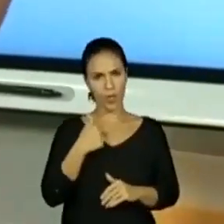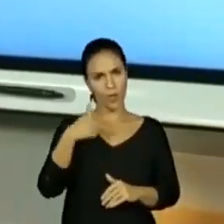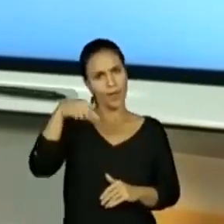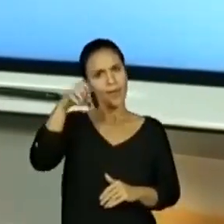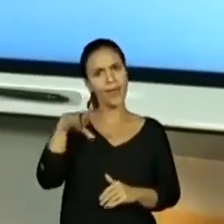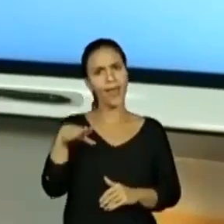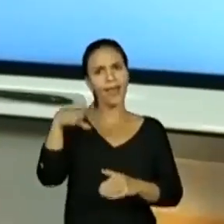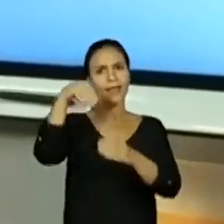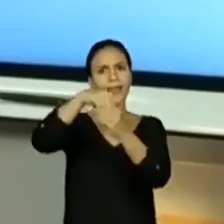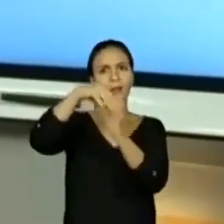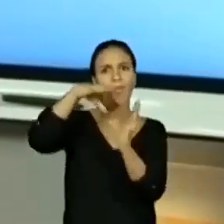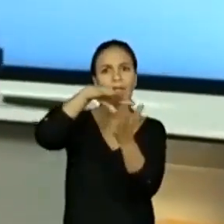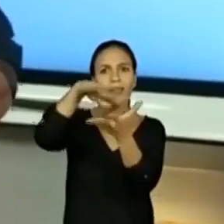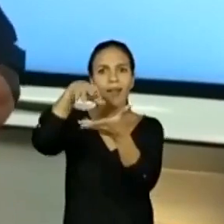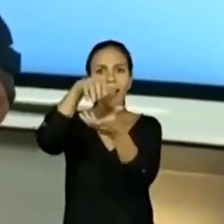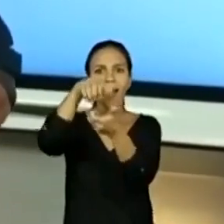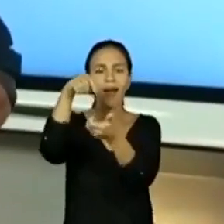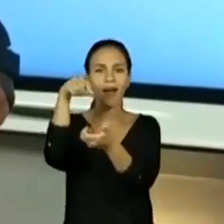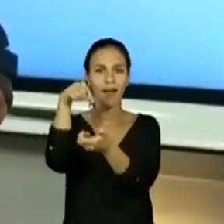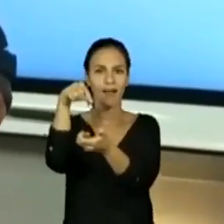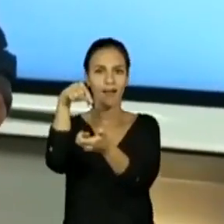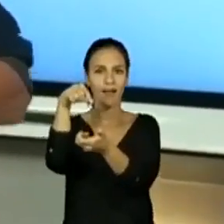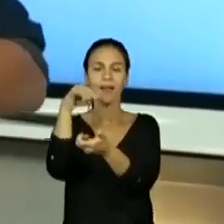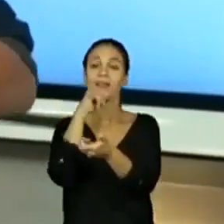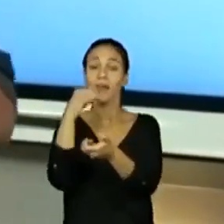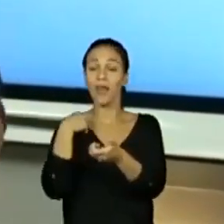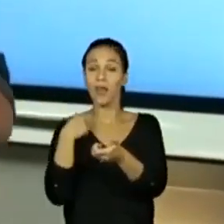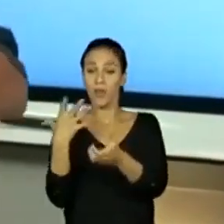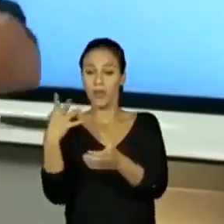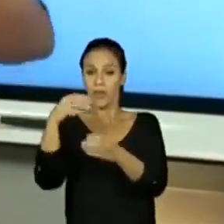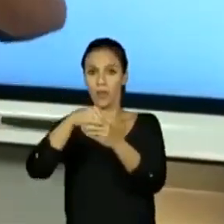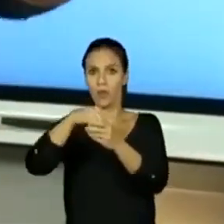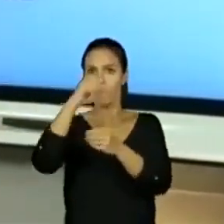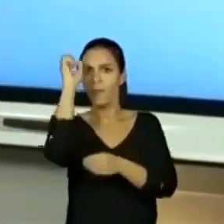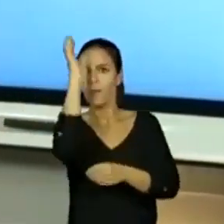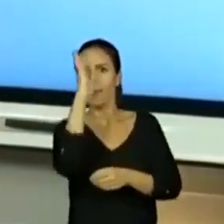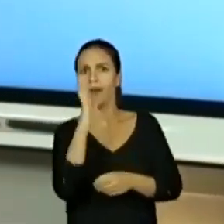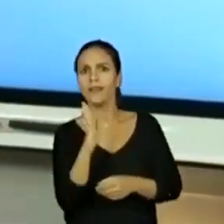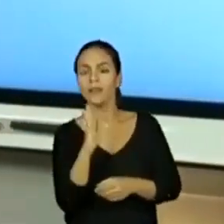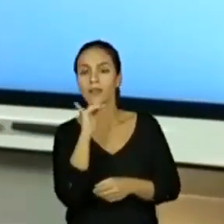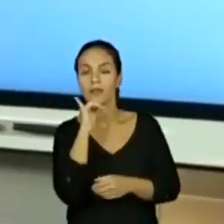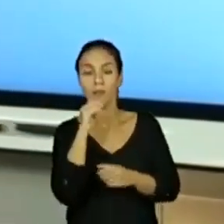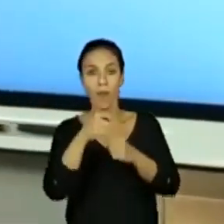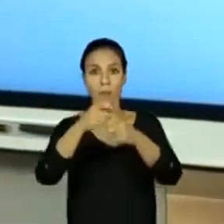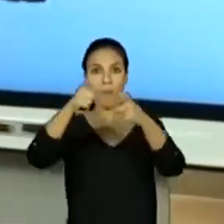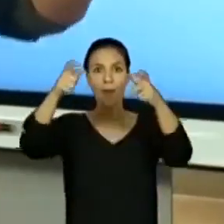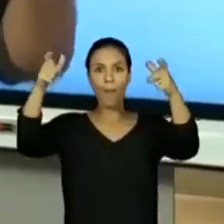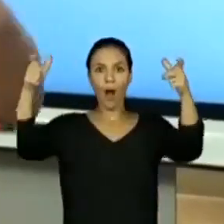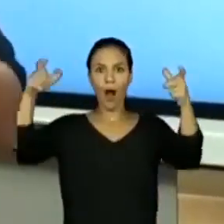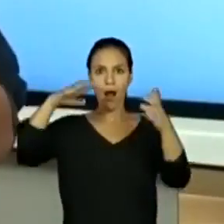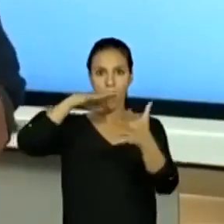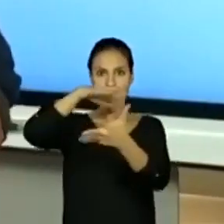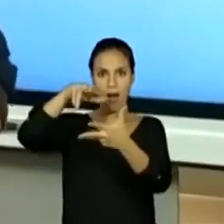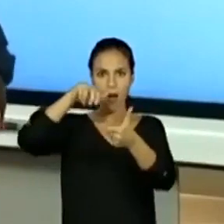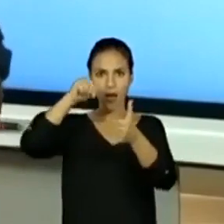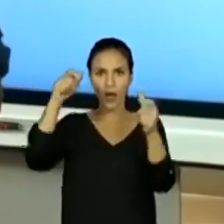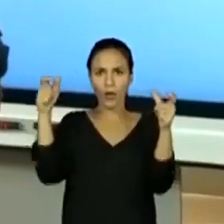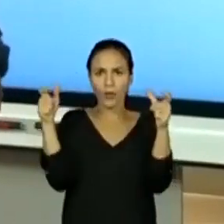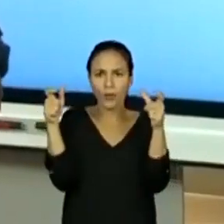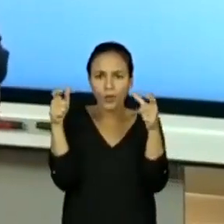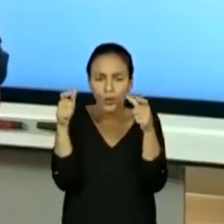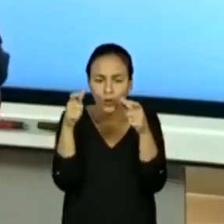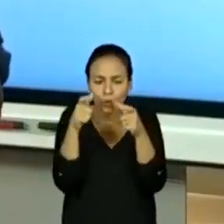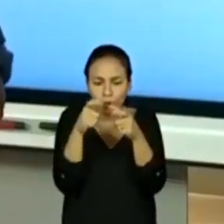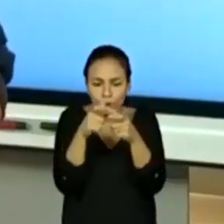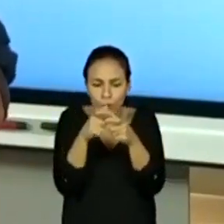Lindo, né? Quem sou eu no Brasil? Então, gente começa com uma escala planetária e diminui para uma